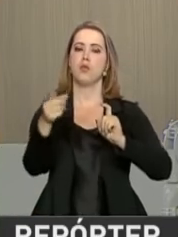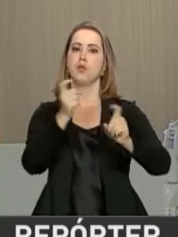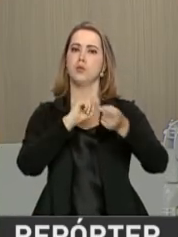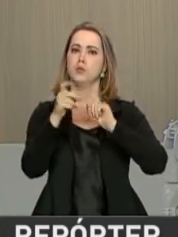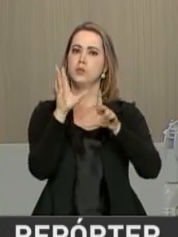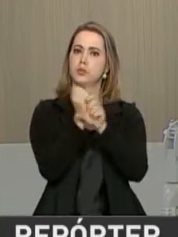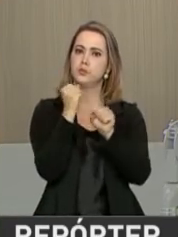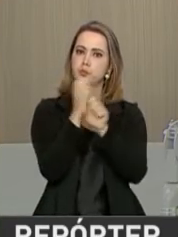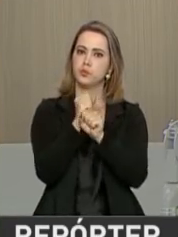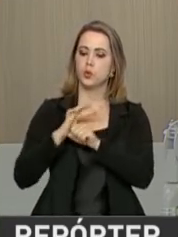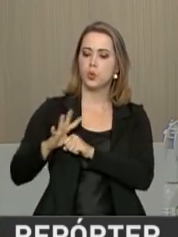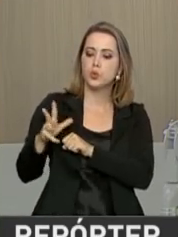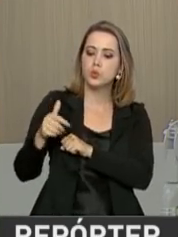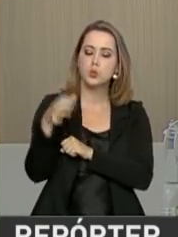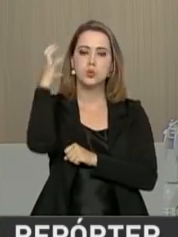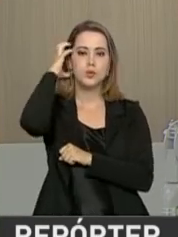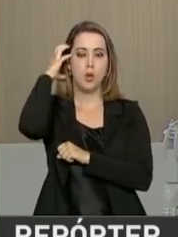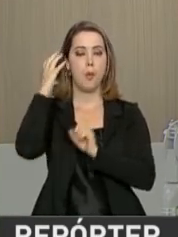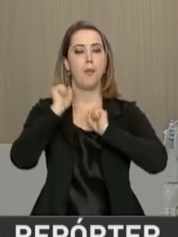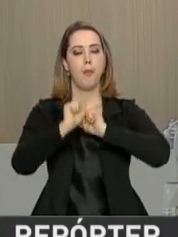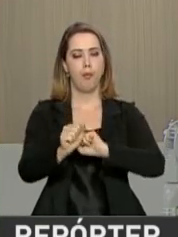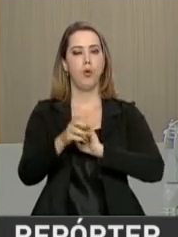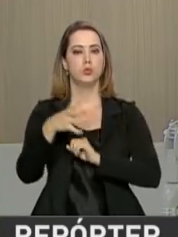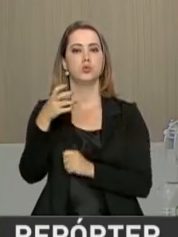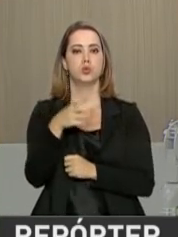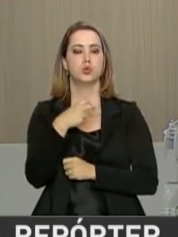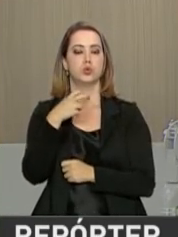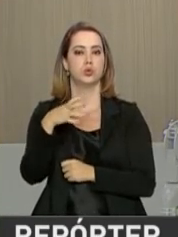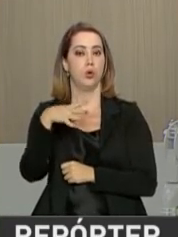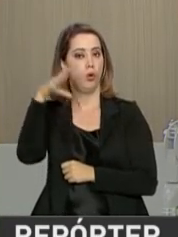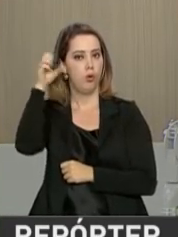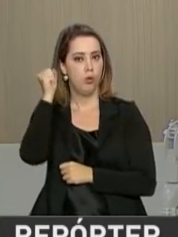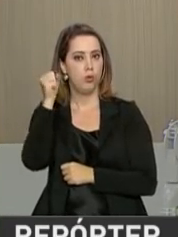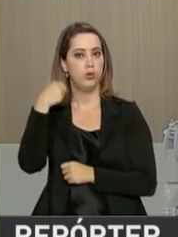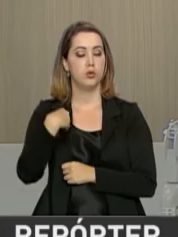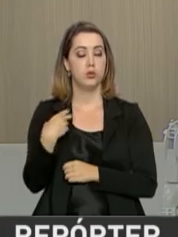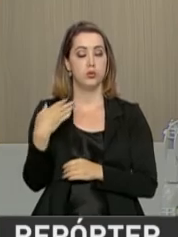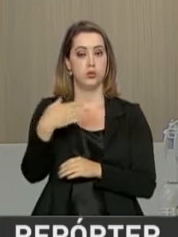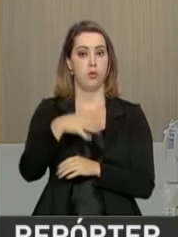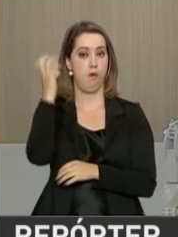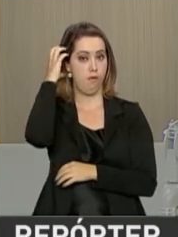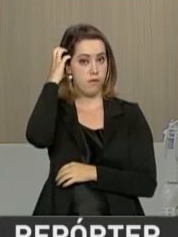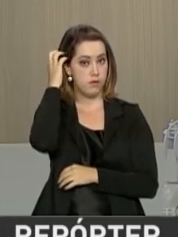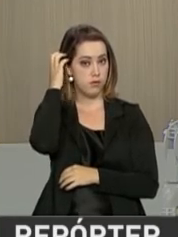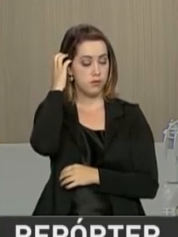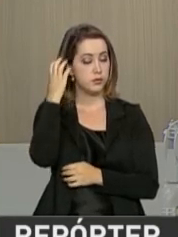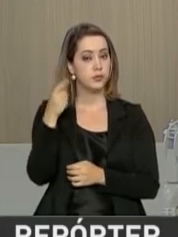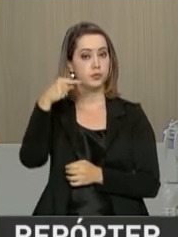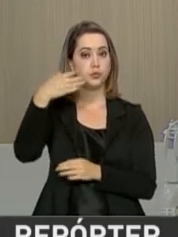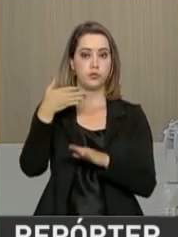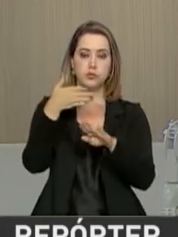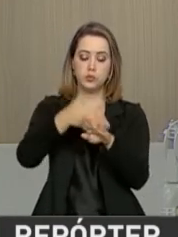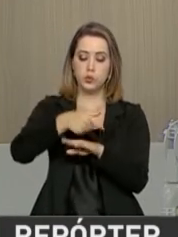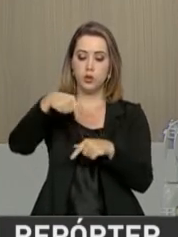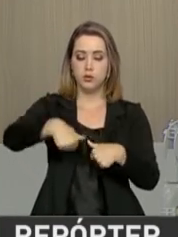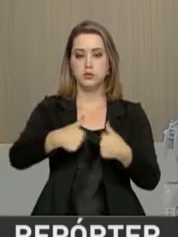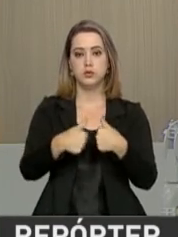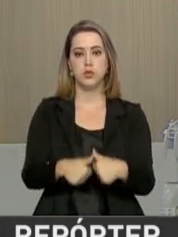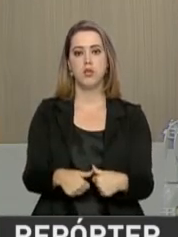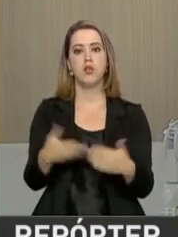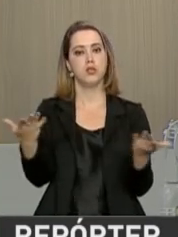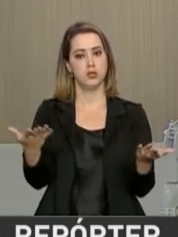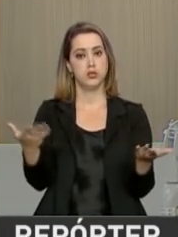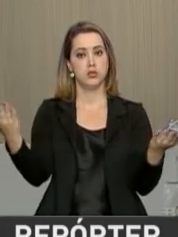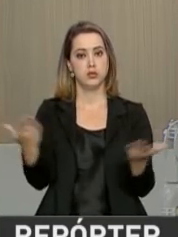nas emissoras de rádio de todo o Brasil, pode ouvir o ministro da Fazenda, Henrique Meirelles, que esteve aqui no estúdio e nos deu o prazer de participar ao